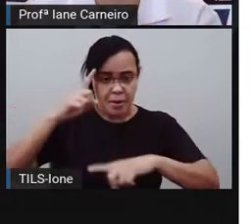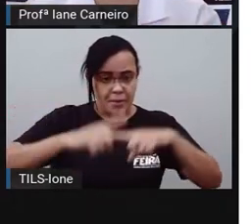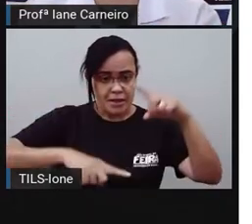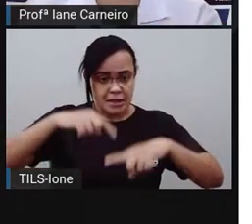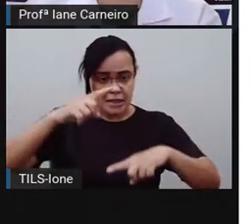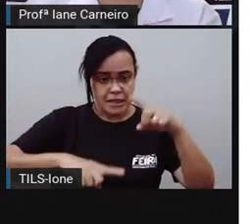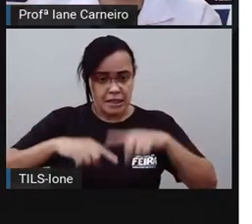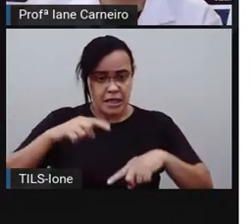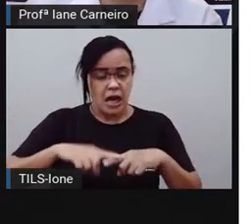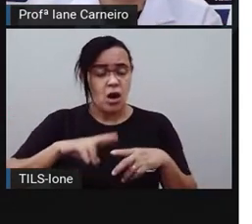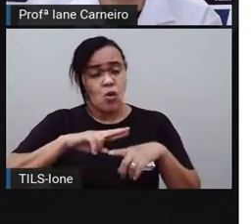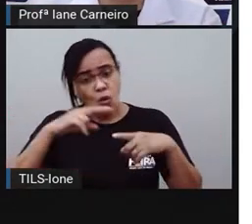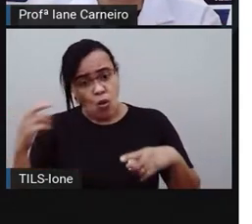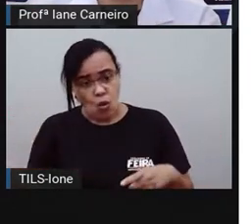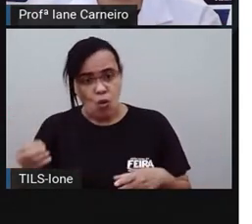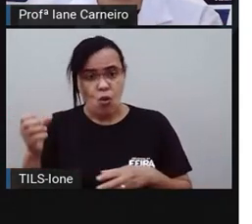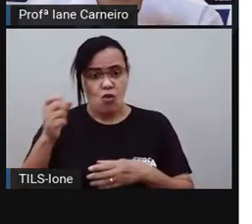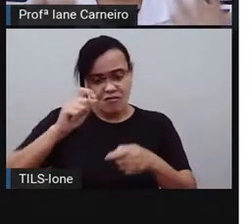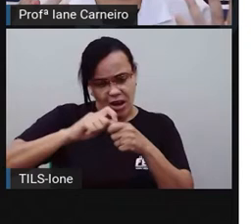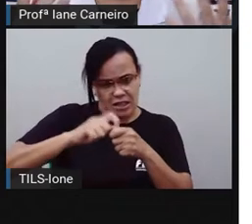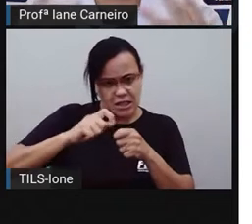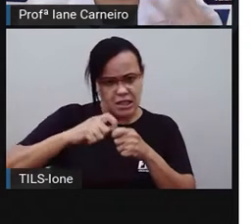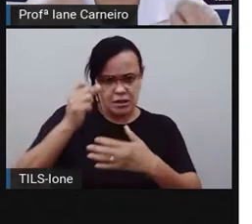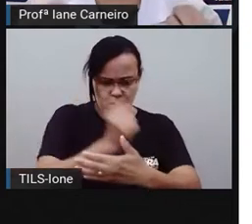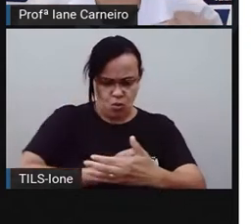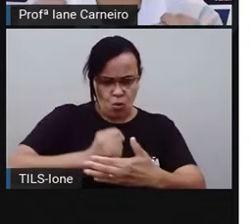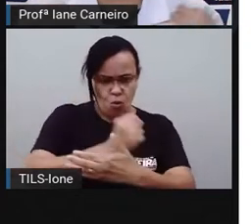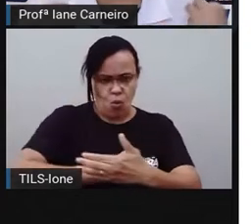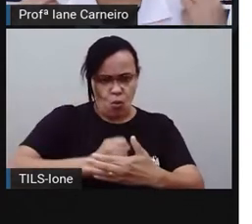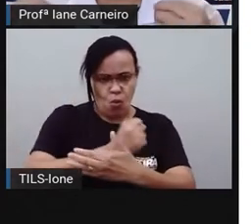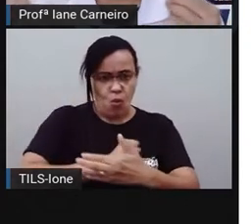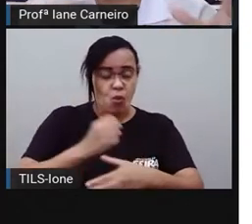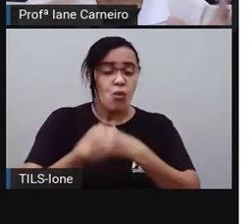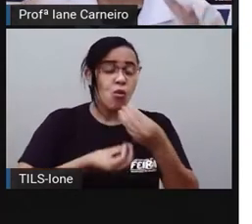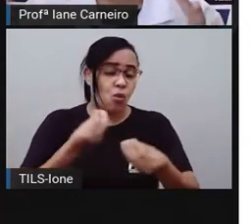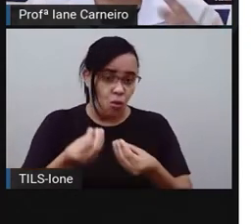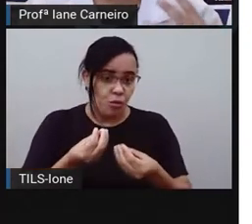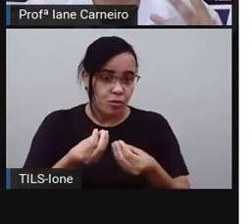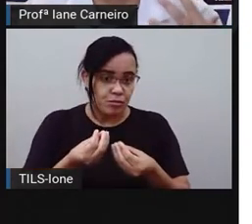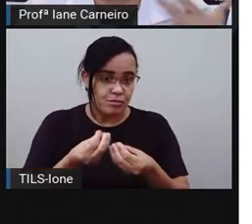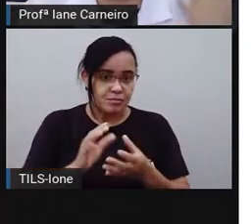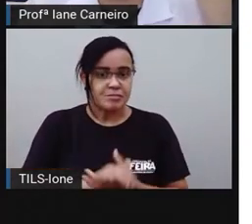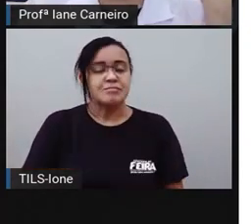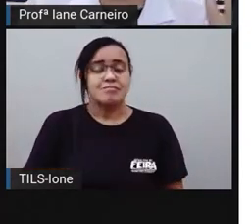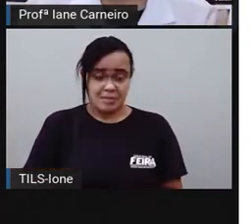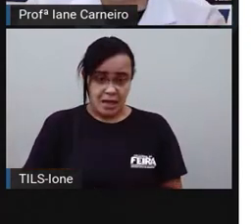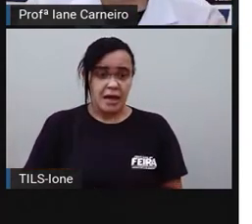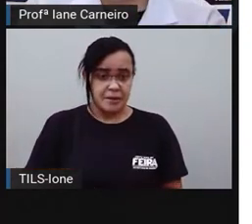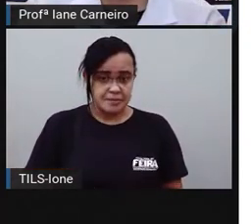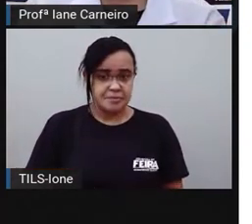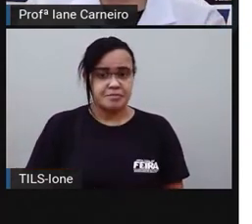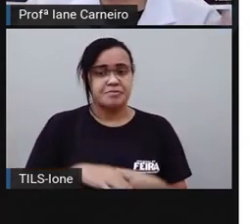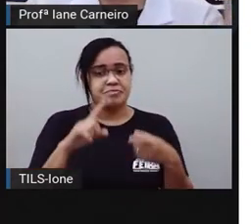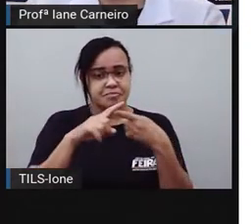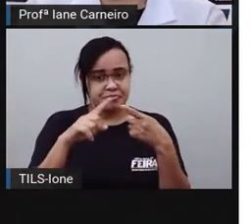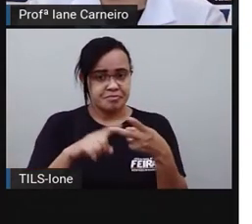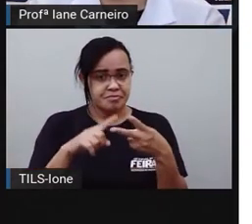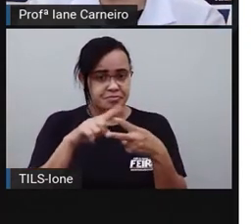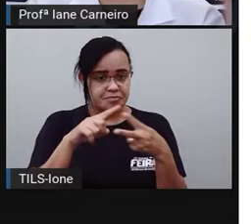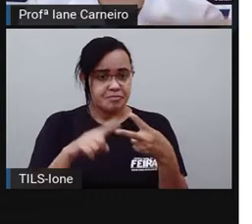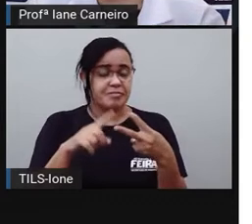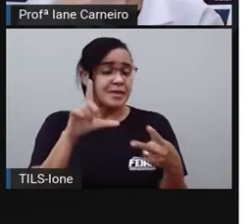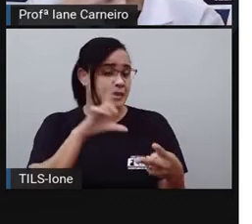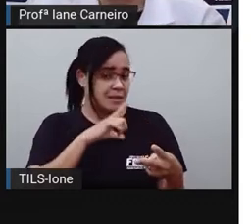modo de preparo, tá certo? Nos ingredientes aparece tudo aquilo que você vai precisar. Na